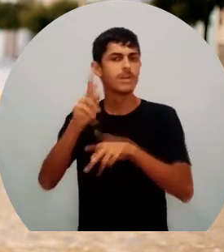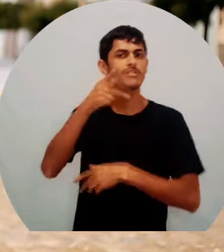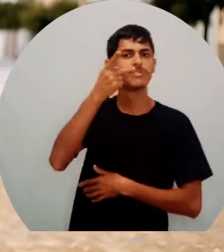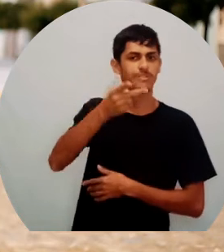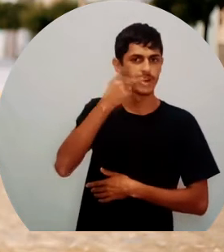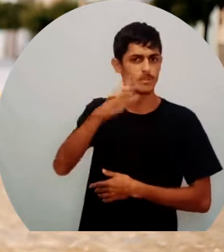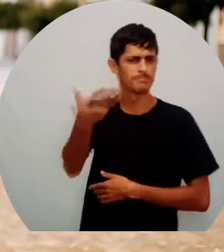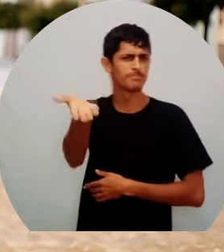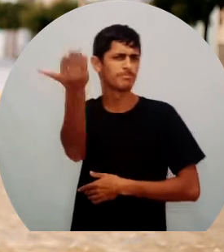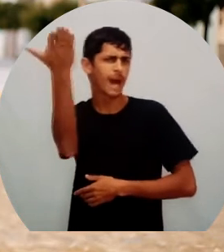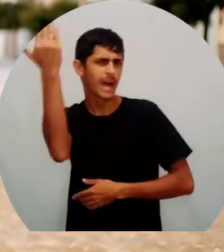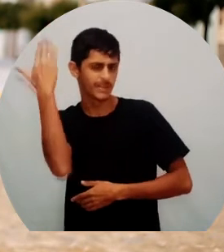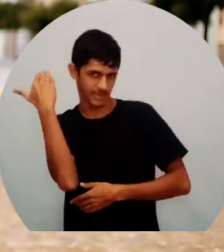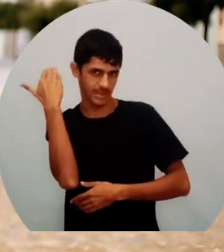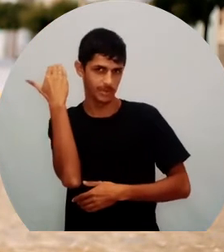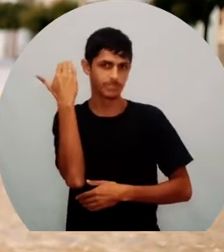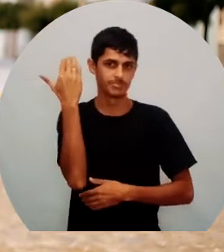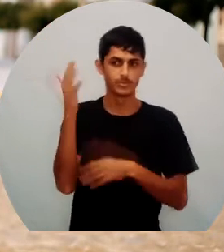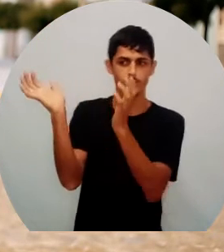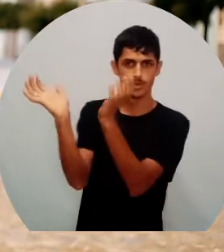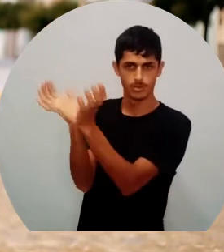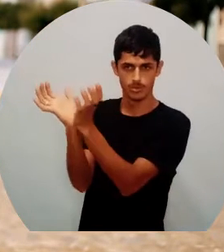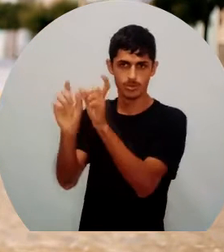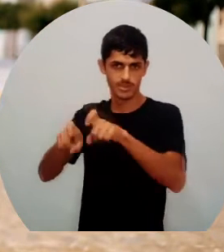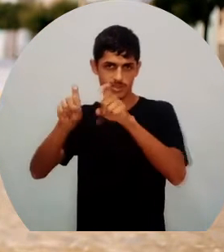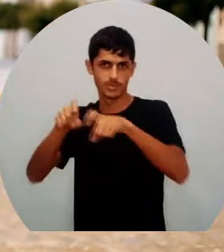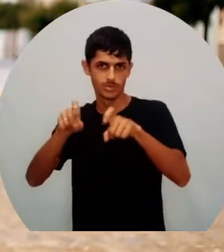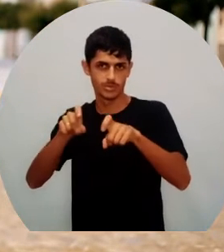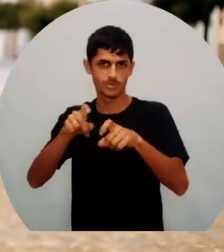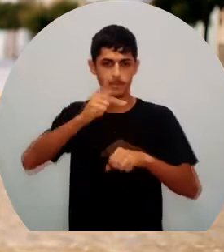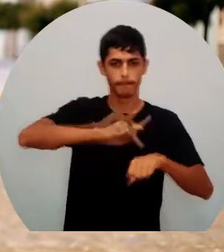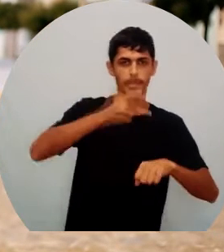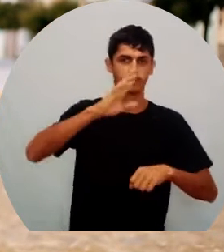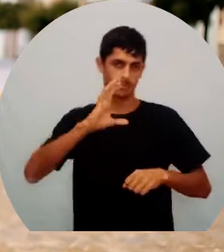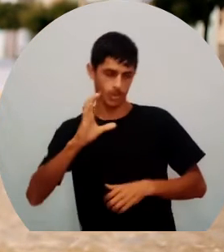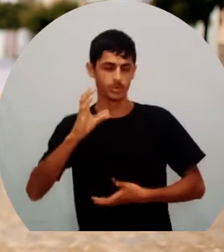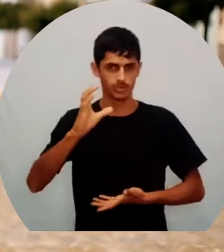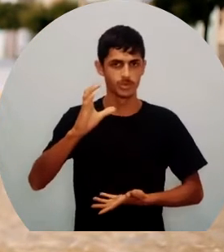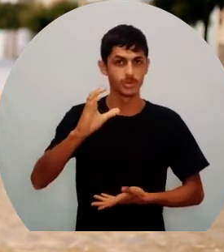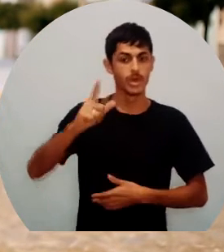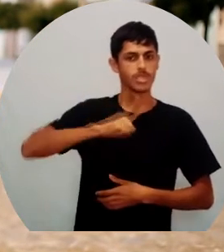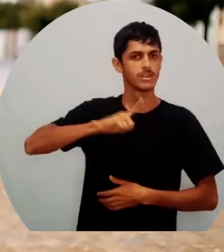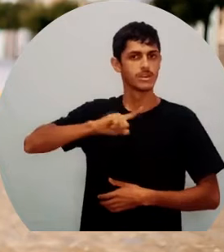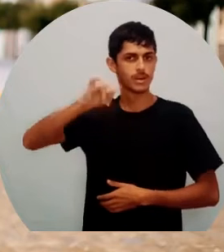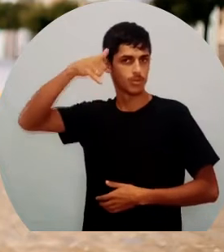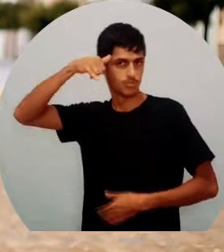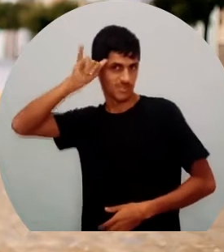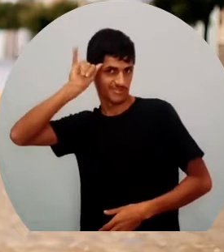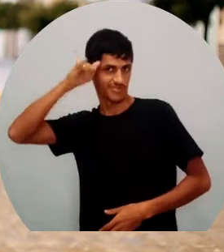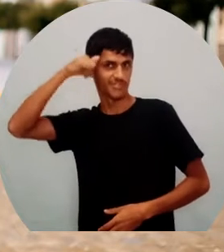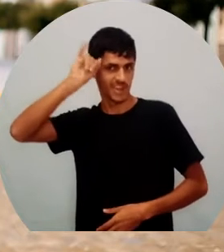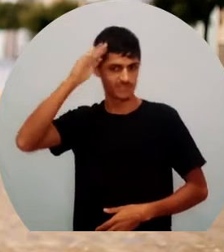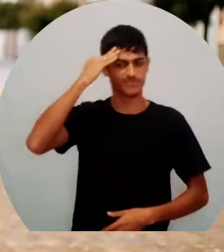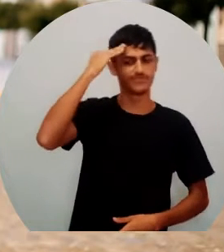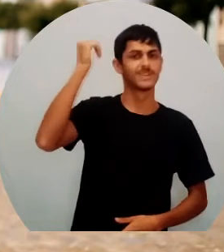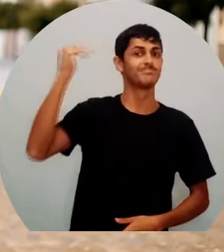Fundo, que nessa época só existia a vila de Poço Fundo, uma vaca muito famosa, que era muito